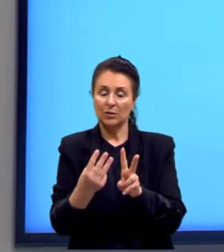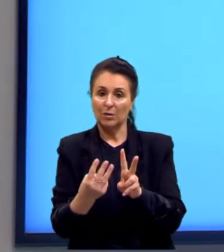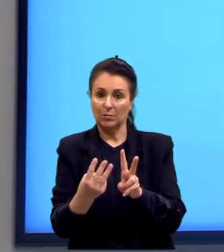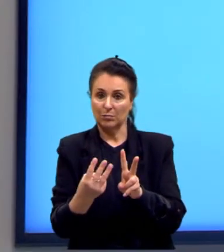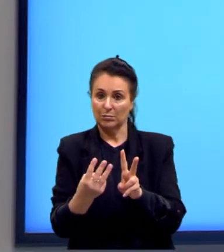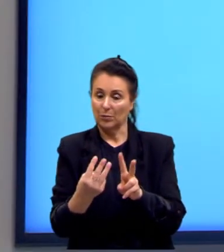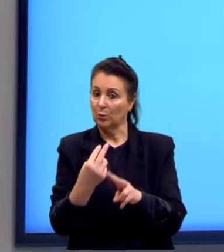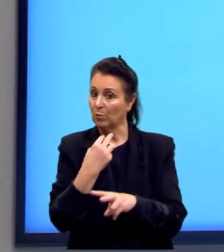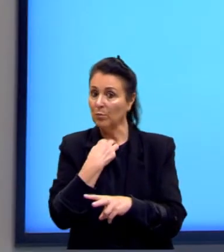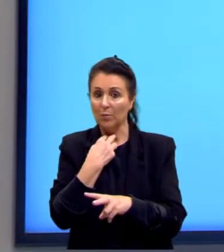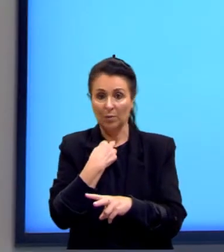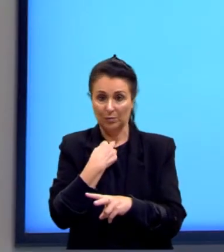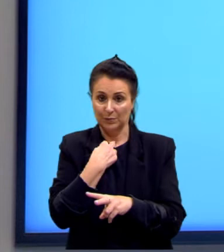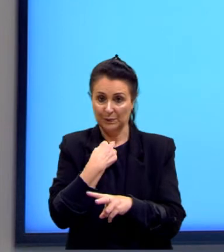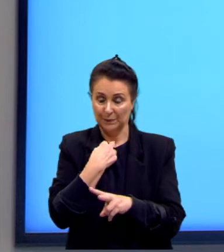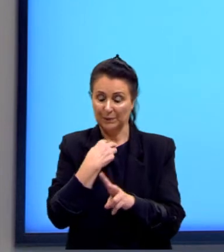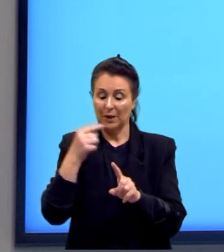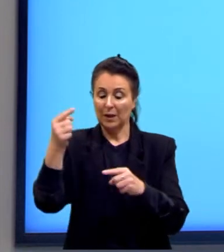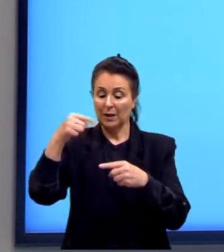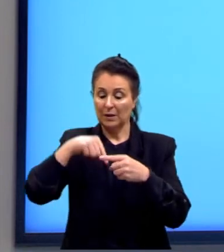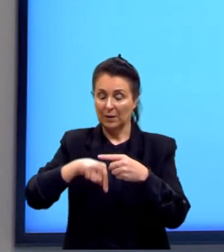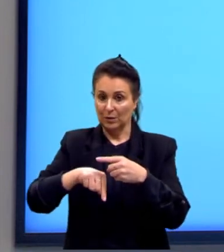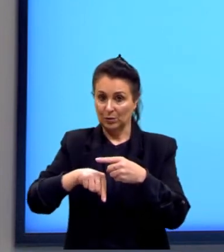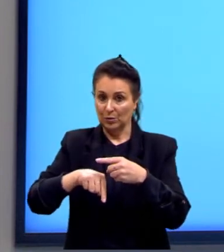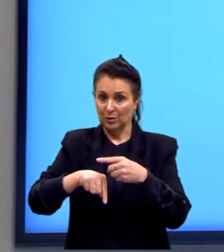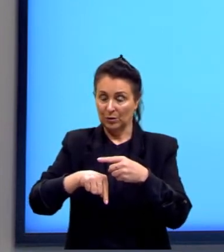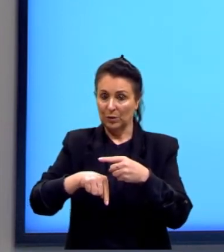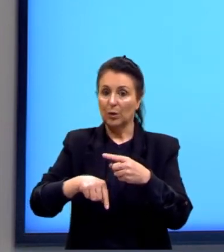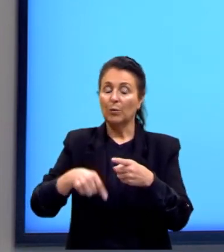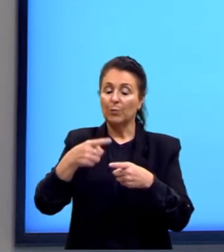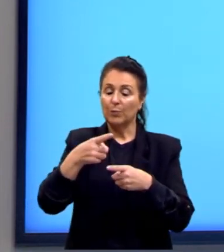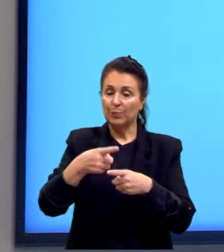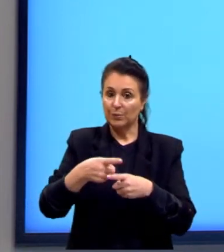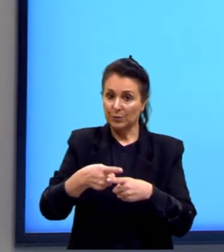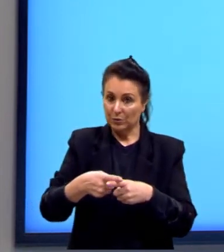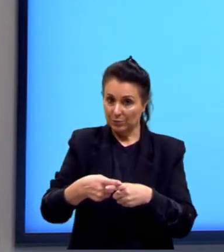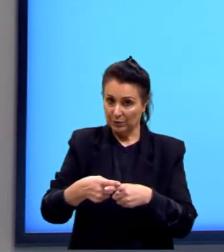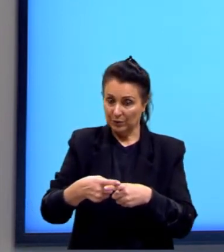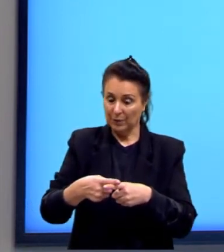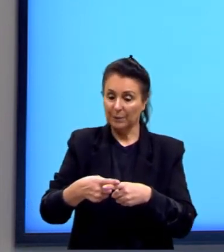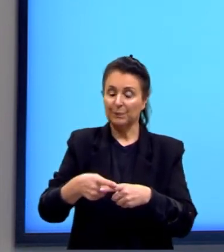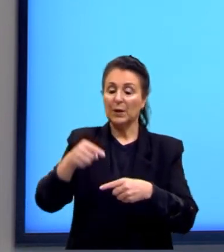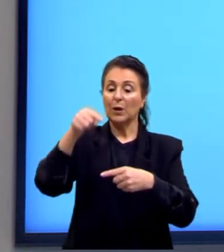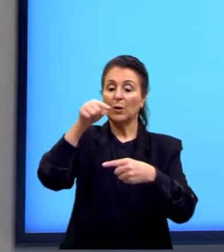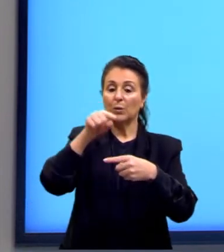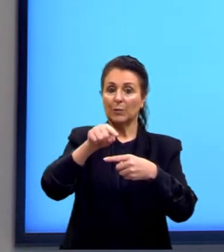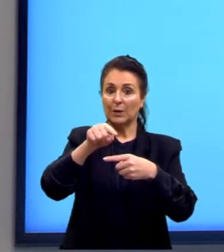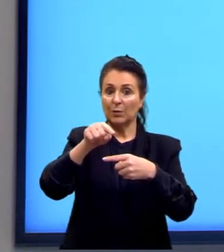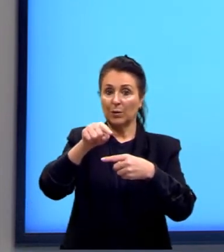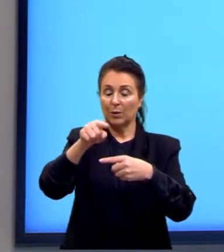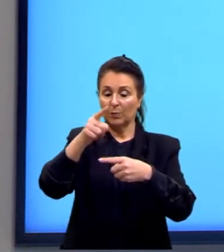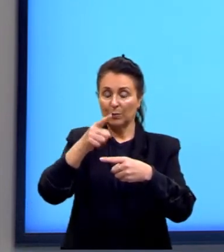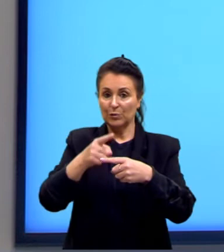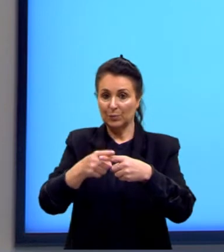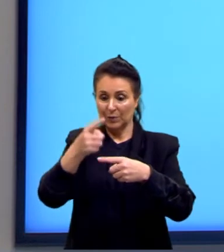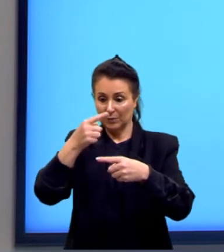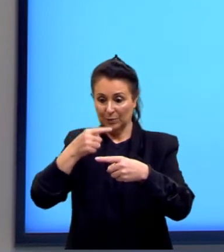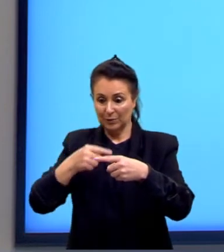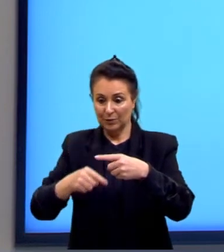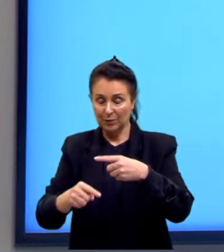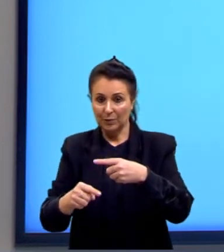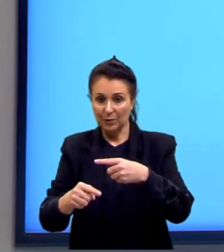e eu não posso deixar essa raiz no denominador. Então, multiplicamos numerador e denominador pela própria